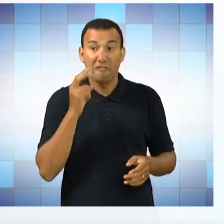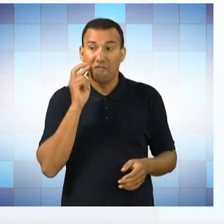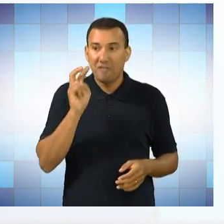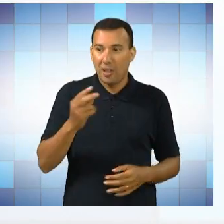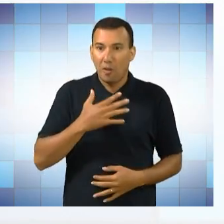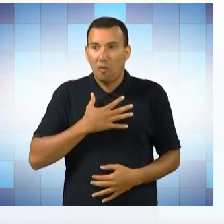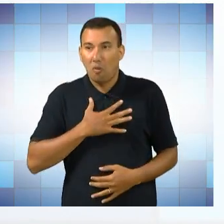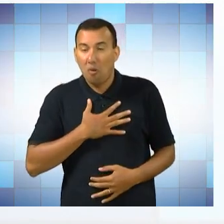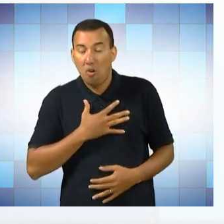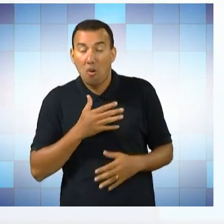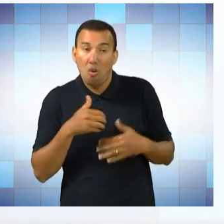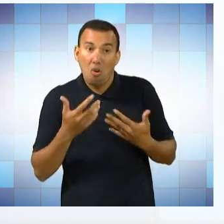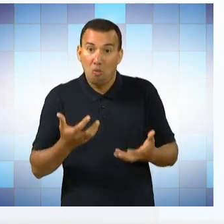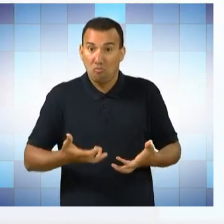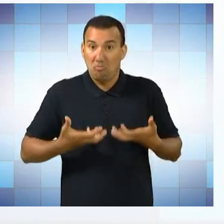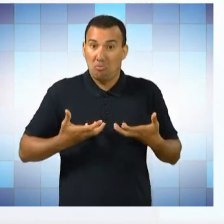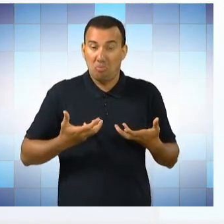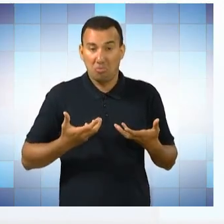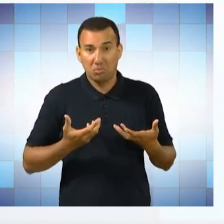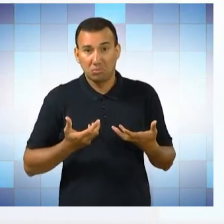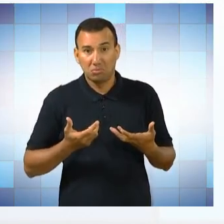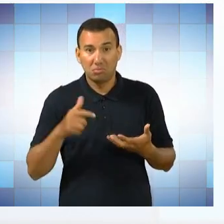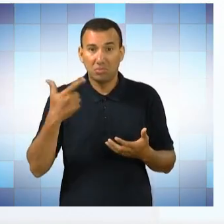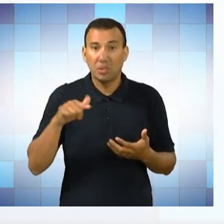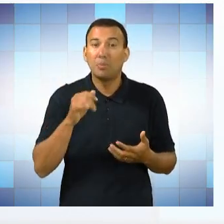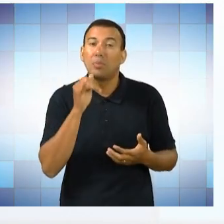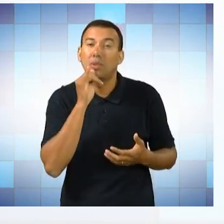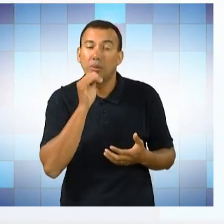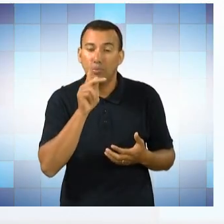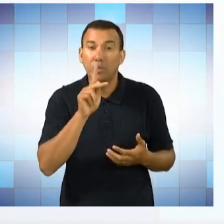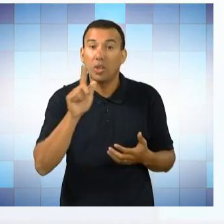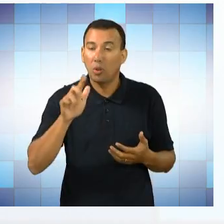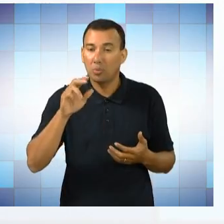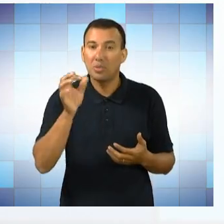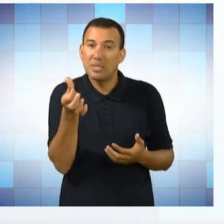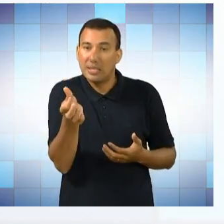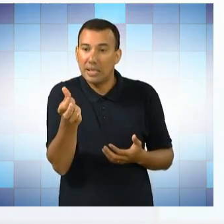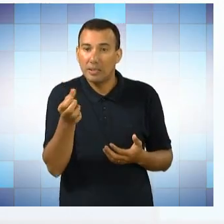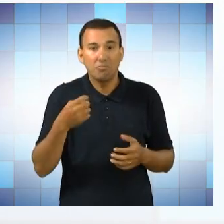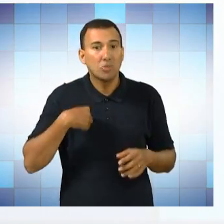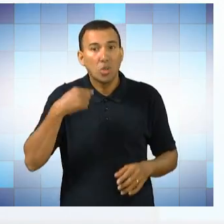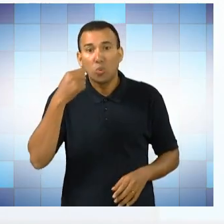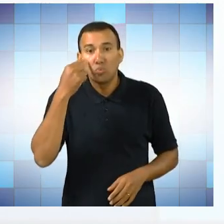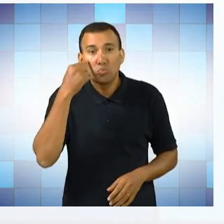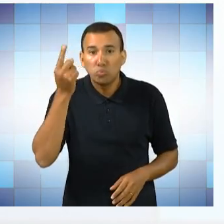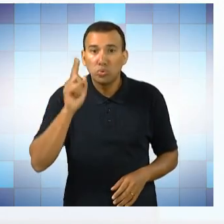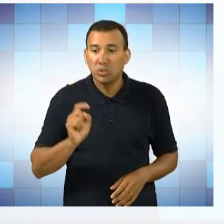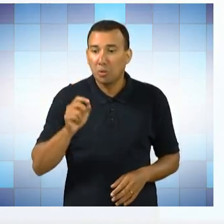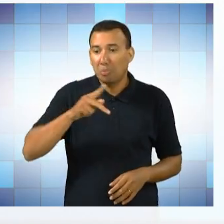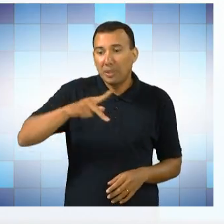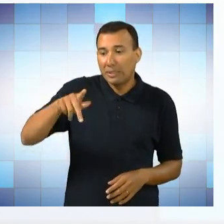Por exemplo, na Zona Sul, no quilômetro 6 mesmo, eu nem sei quem é o